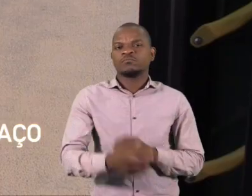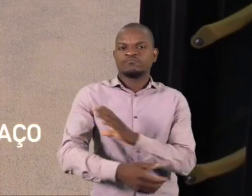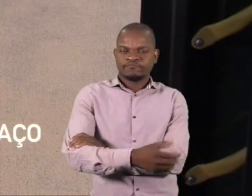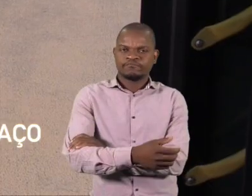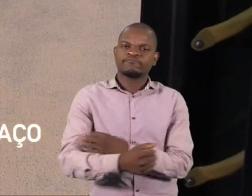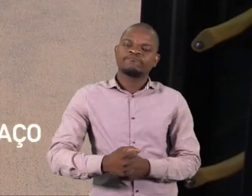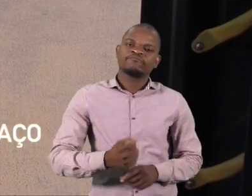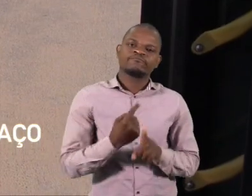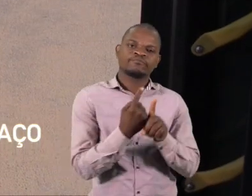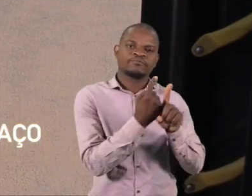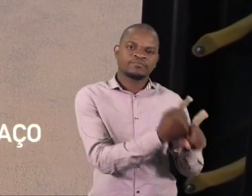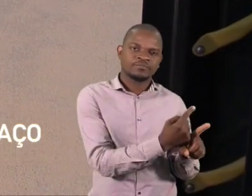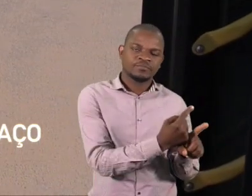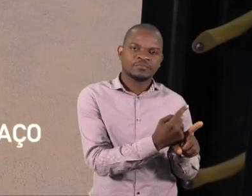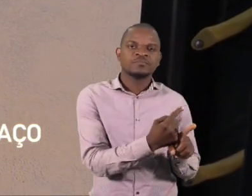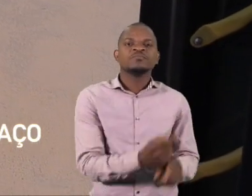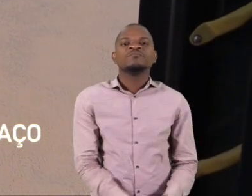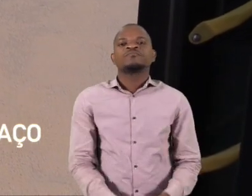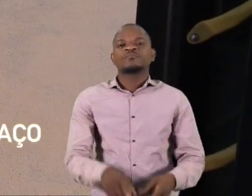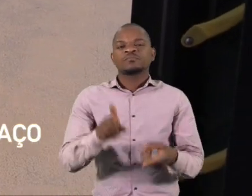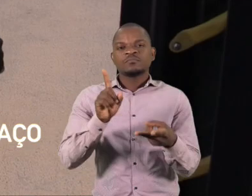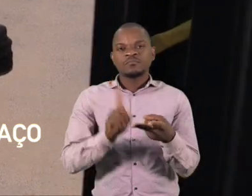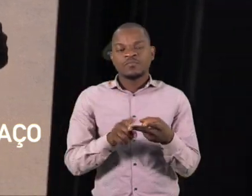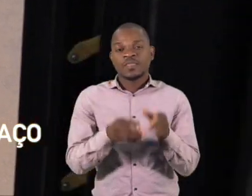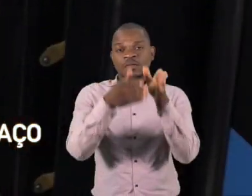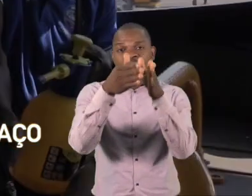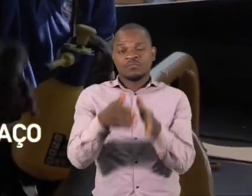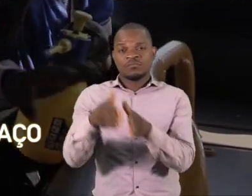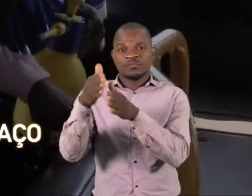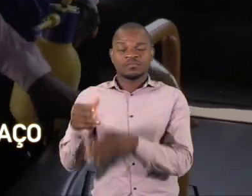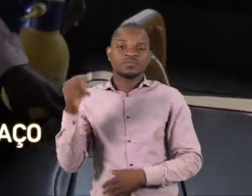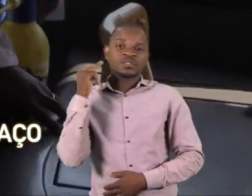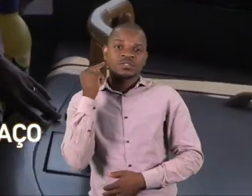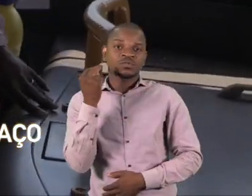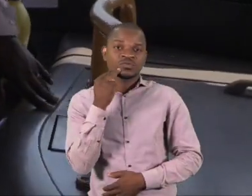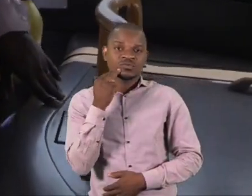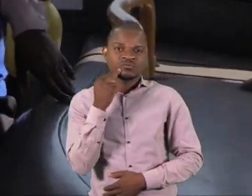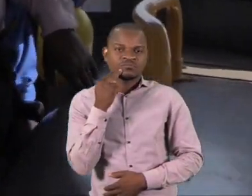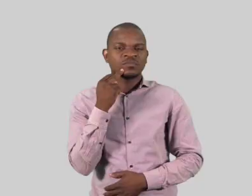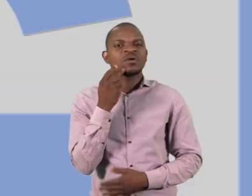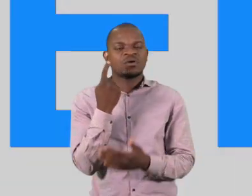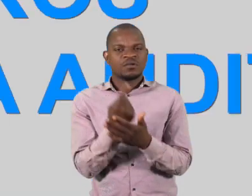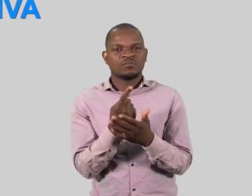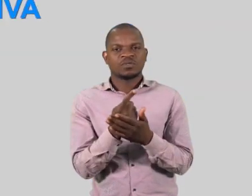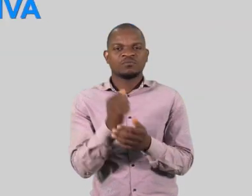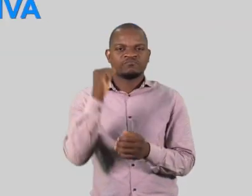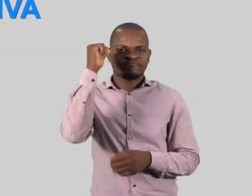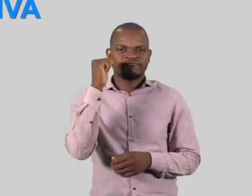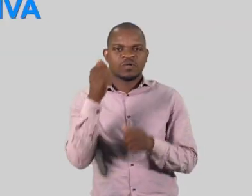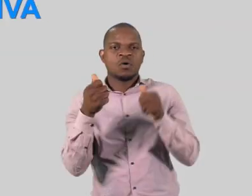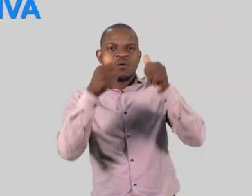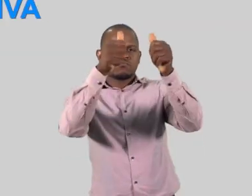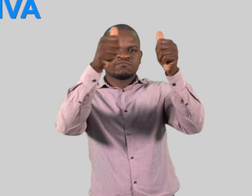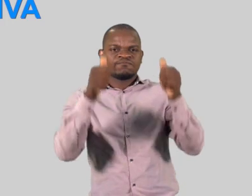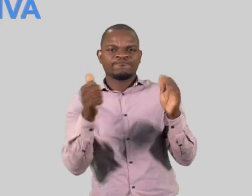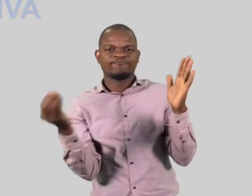ao seu lugar, tocando-o pelo ombro ou segurando o seu antebraço. Para os passageiros com deficiência auditiva, cole